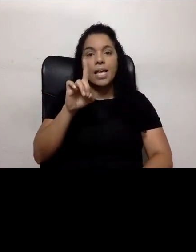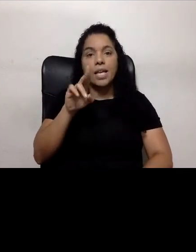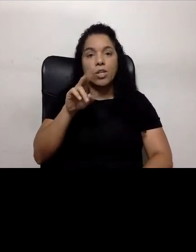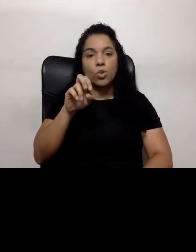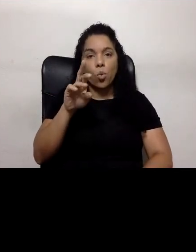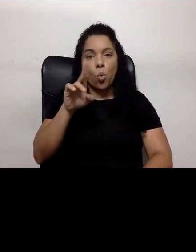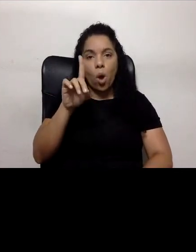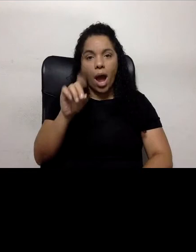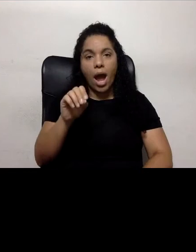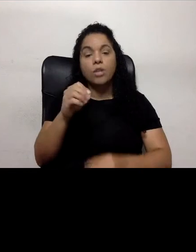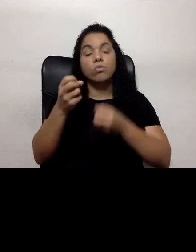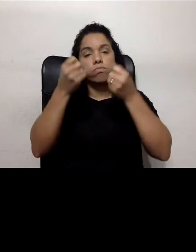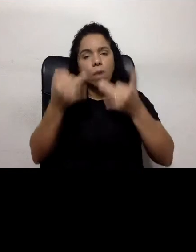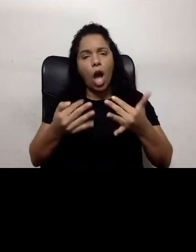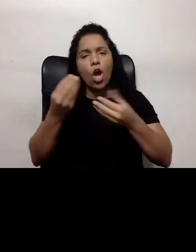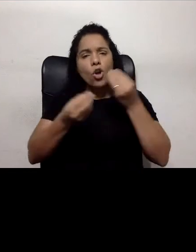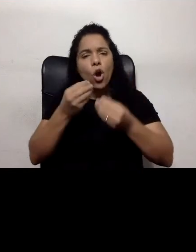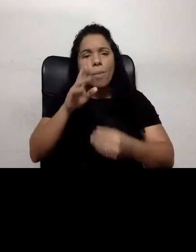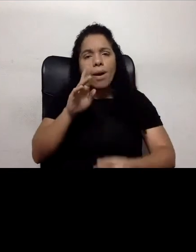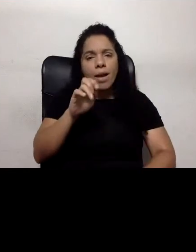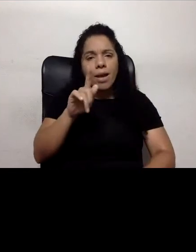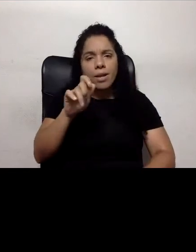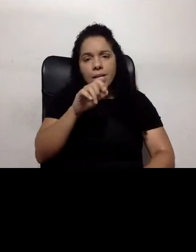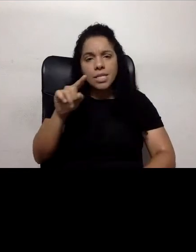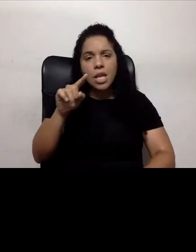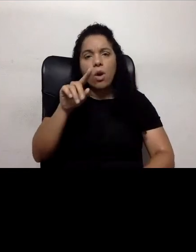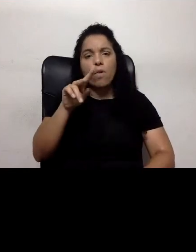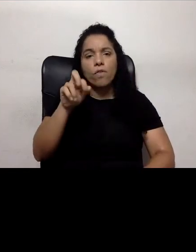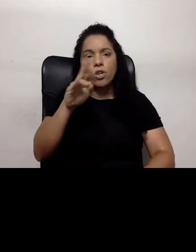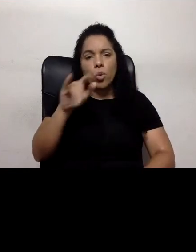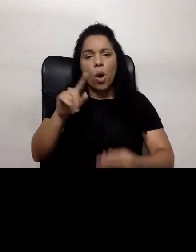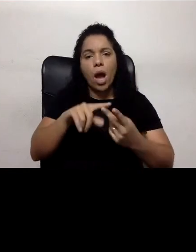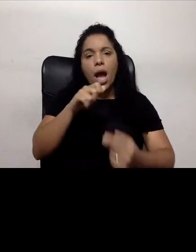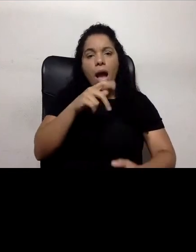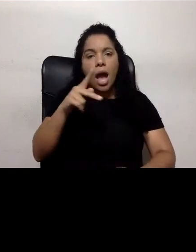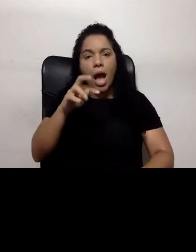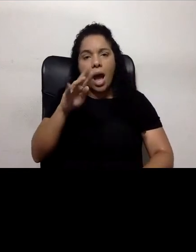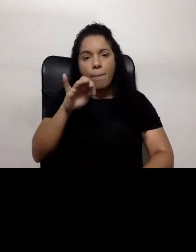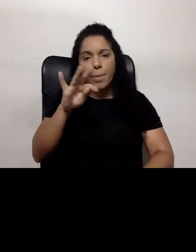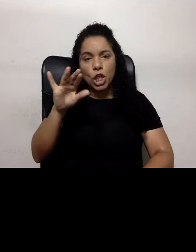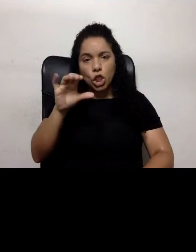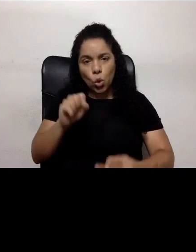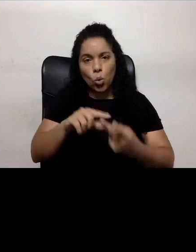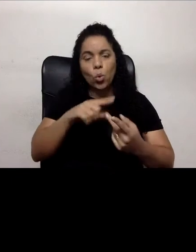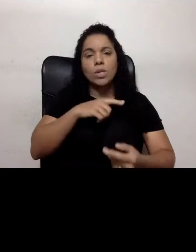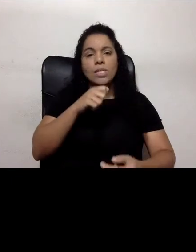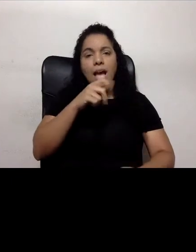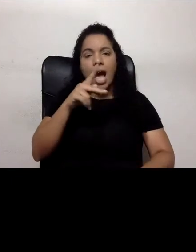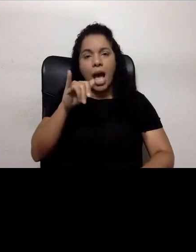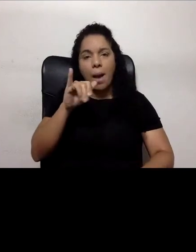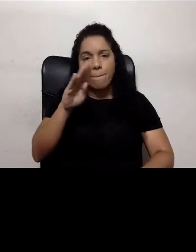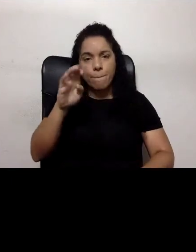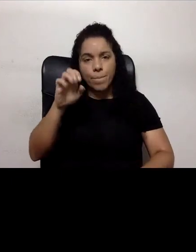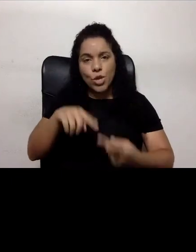regressão visual com ApliTools, Appium, Amazon AWS, Device Farm. Essa